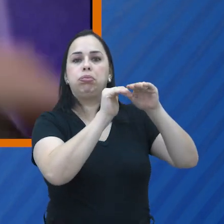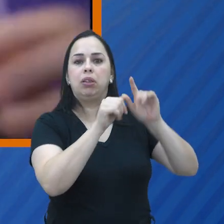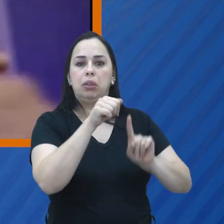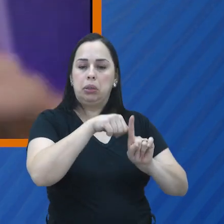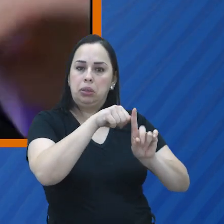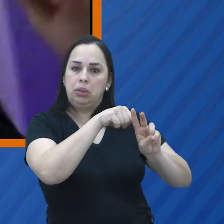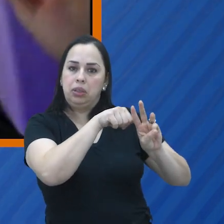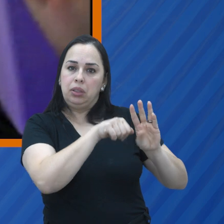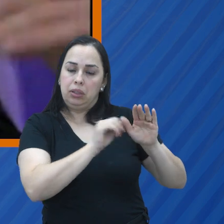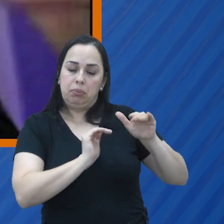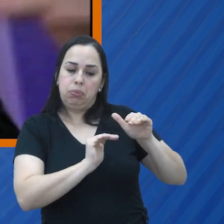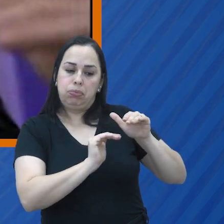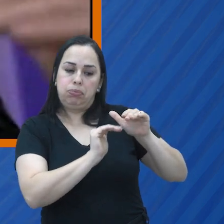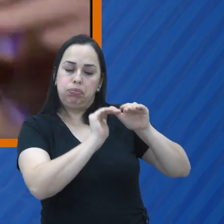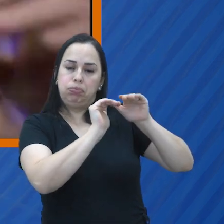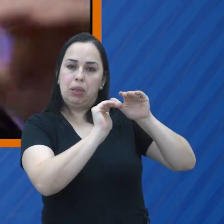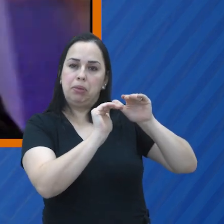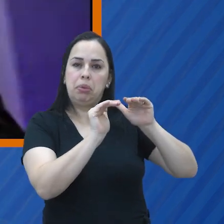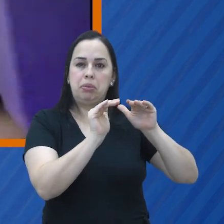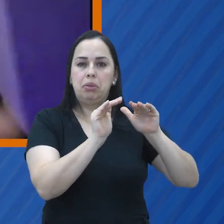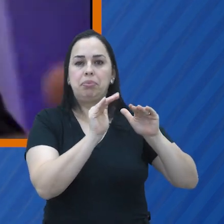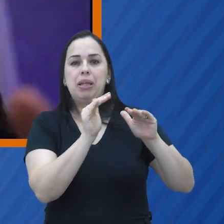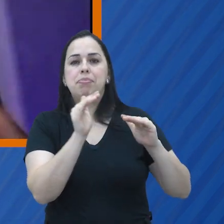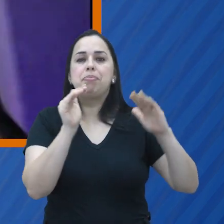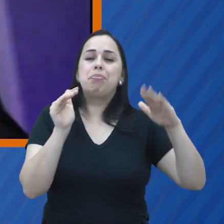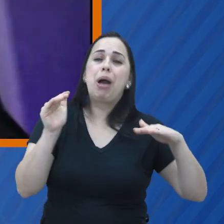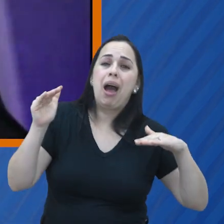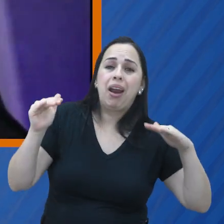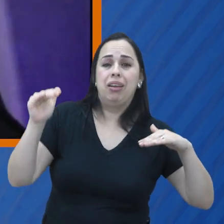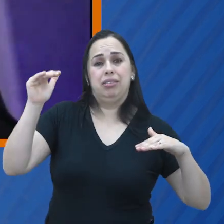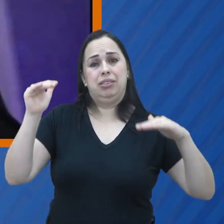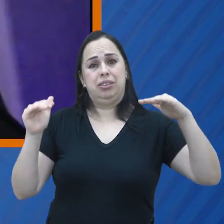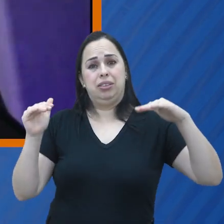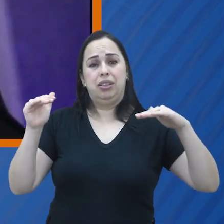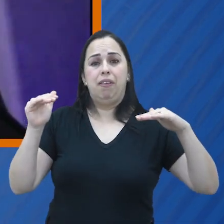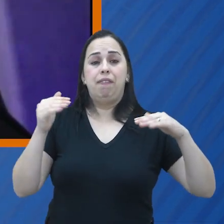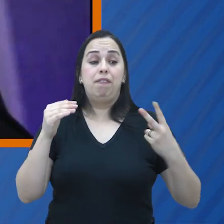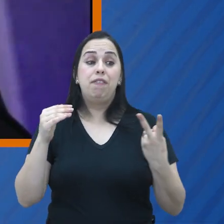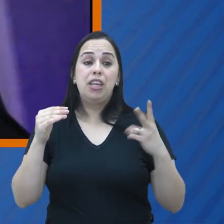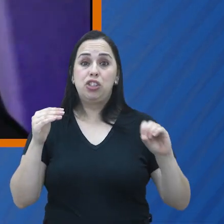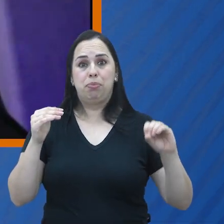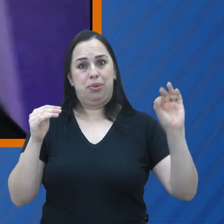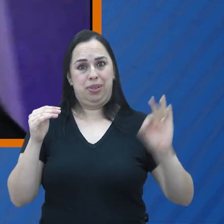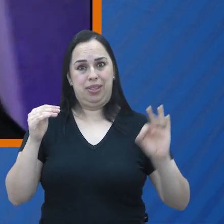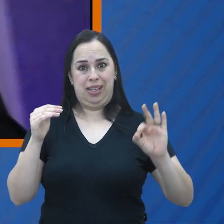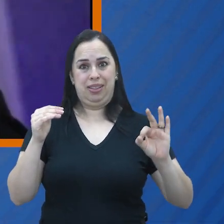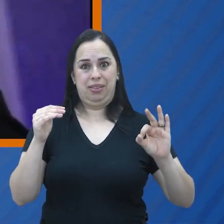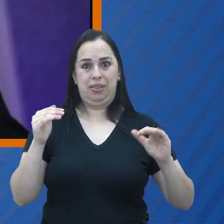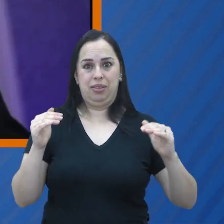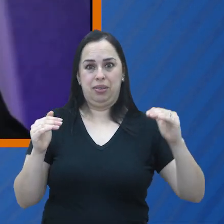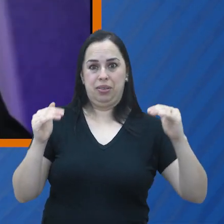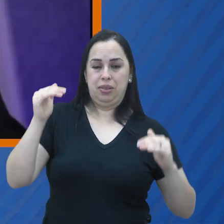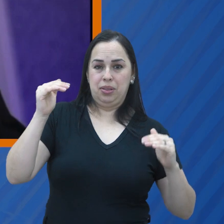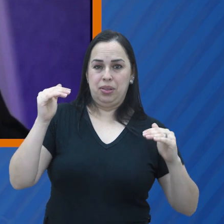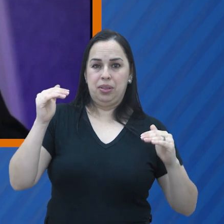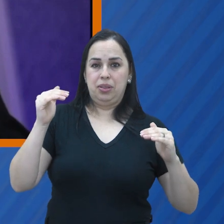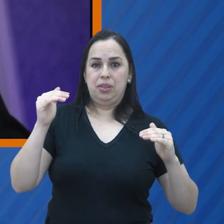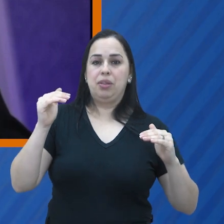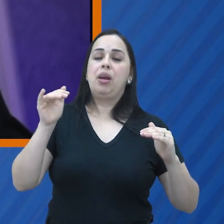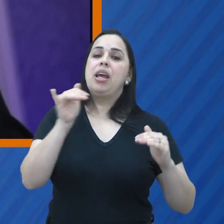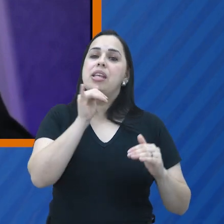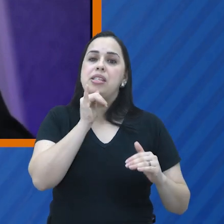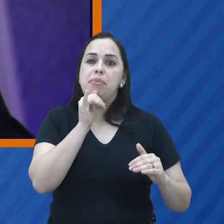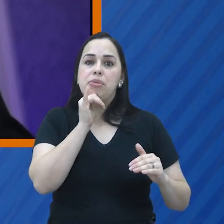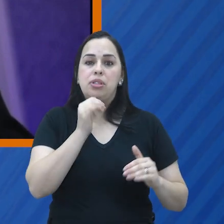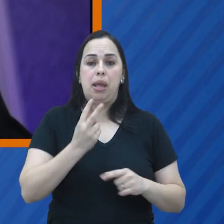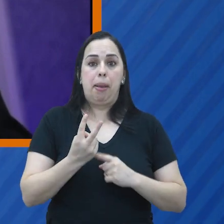vai pagar uma taxa, vou falar uma média, cada companhia tem uma taxa, mas uma média muito razoável, você vai pagar 20% do custo. Então, para um milhão que você